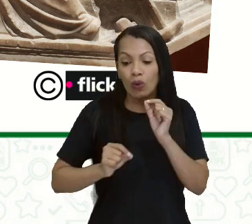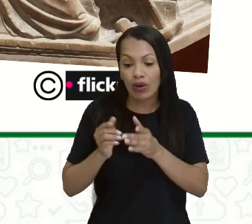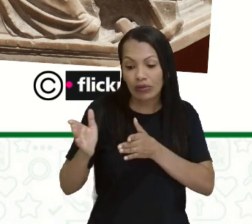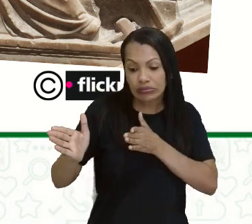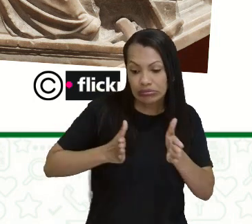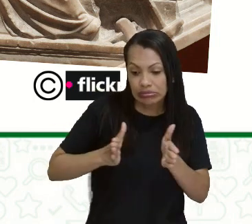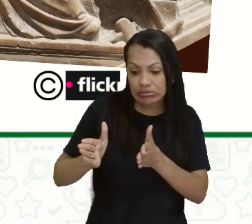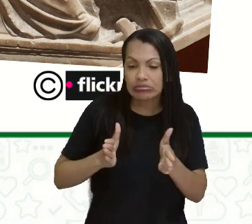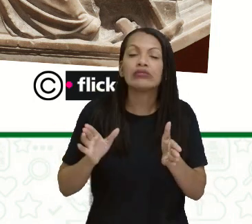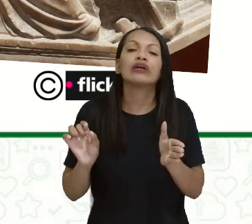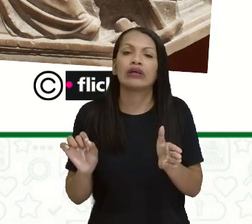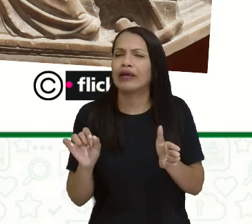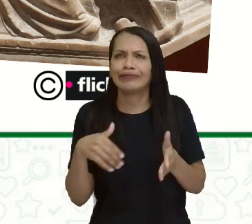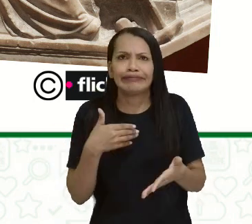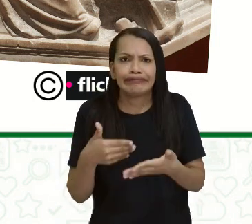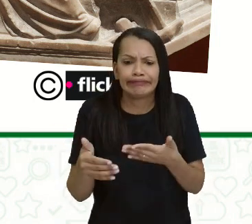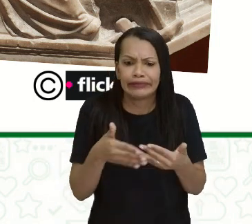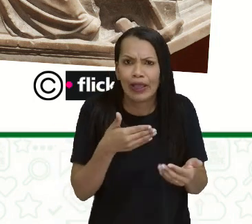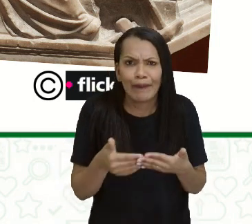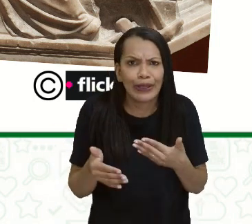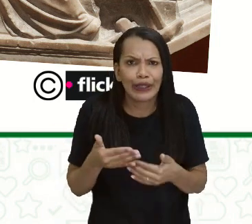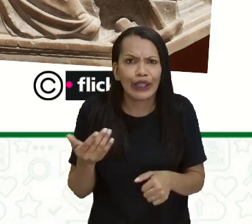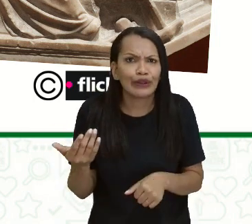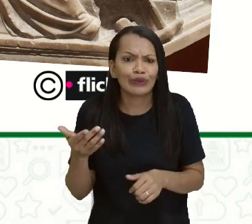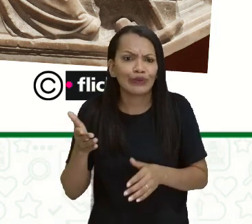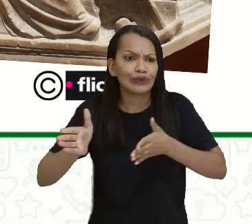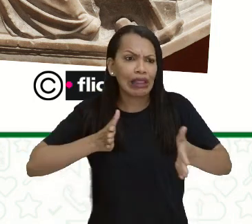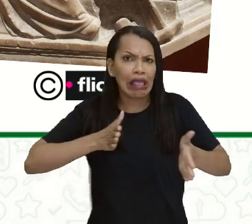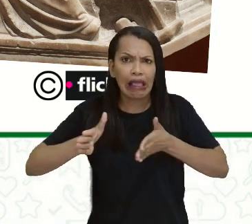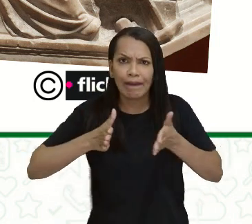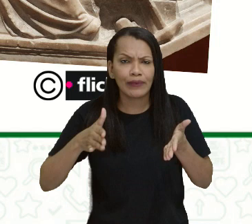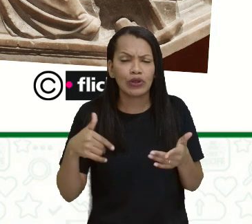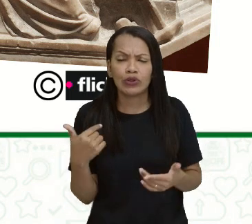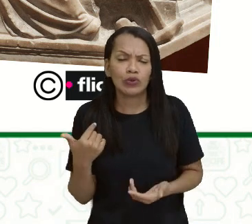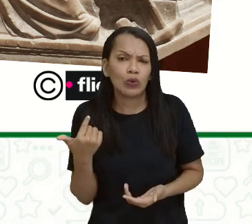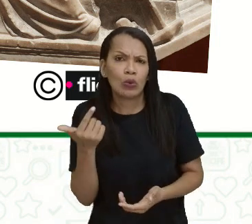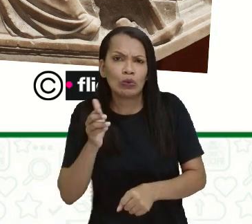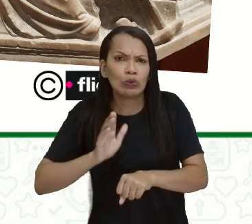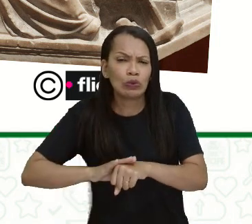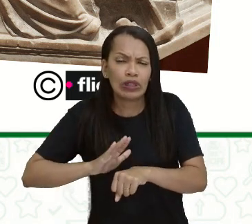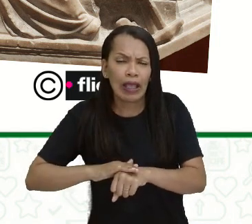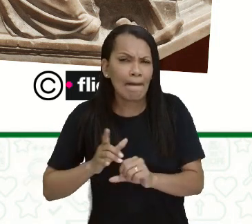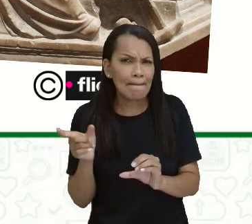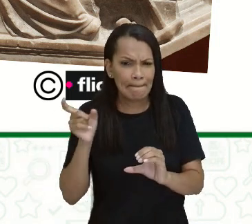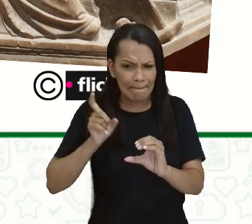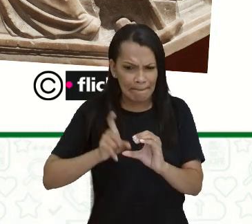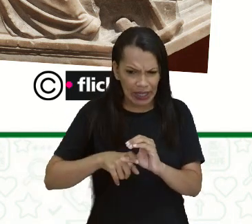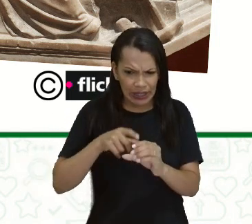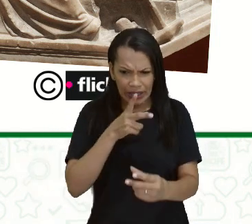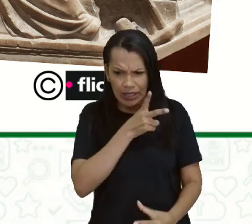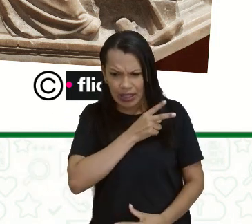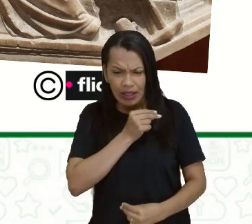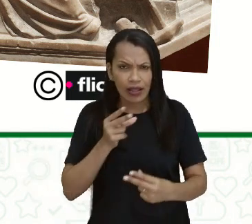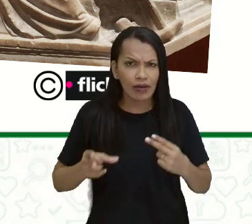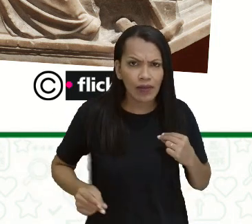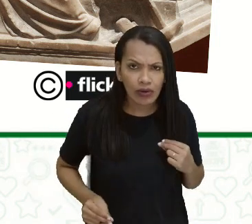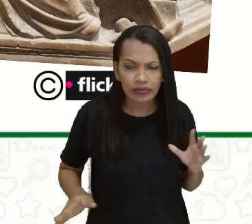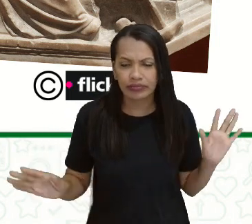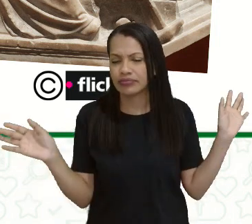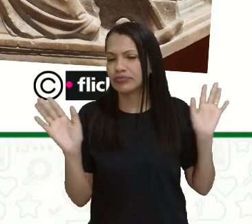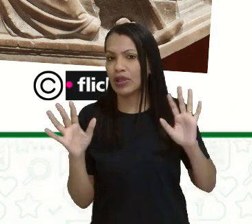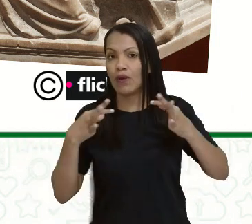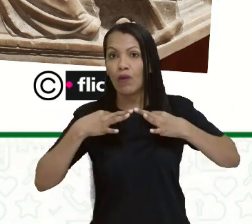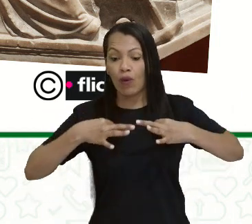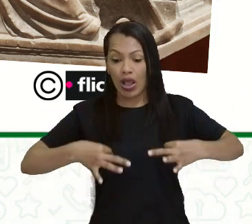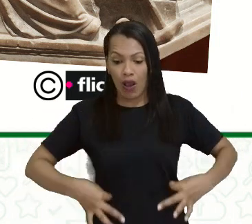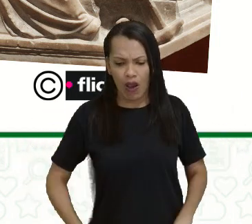atravessa o tempo, que independe de moda, de modismos. Que é mais do que o terno, por exemplo, é roupa